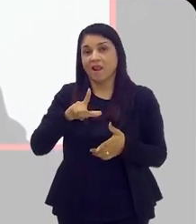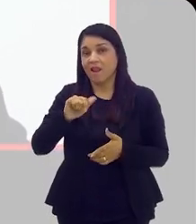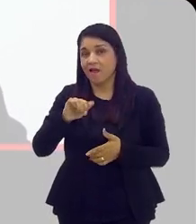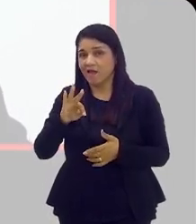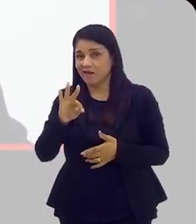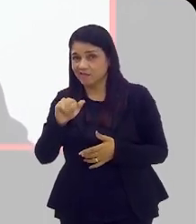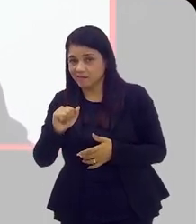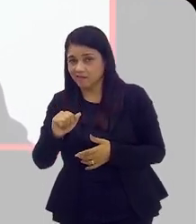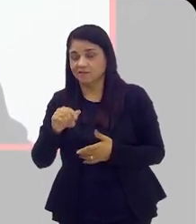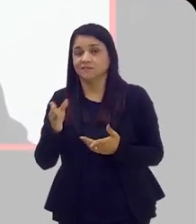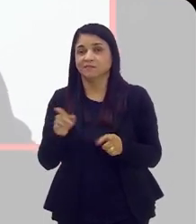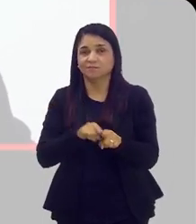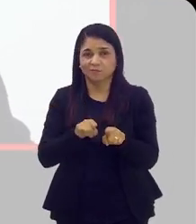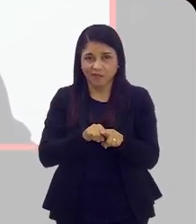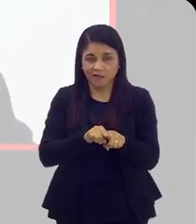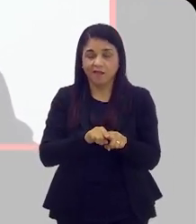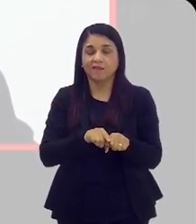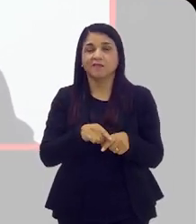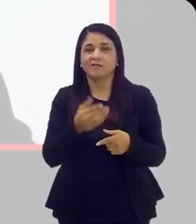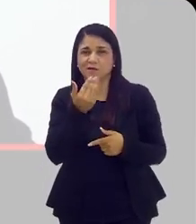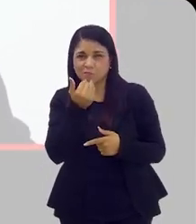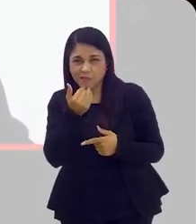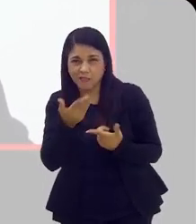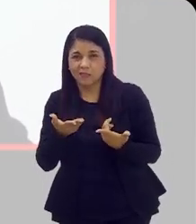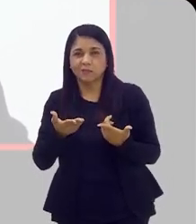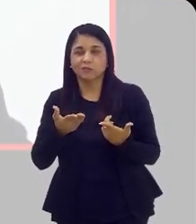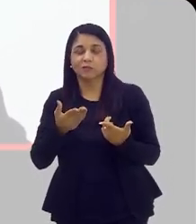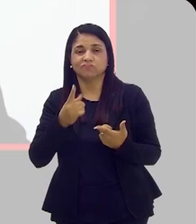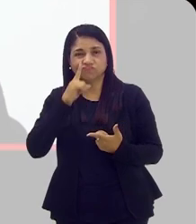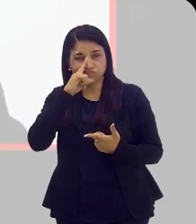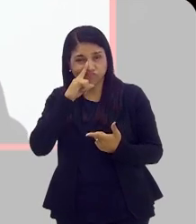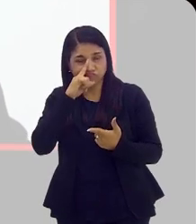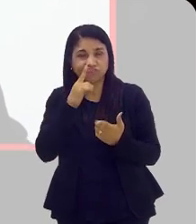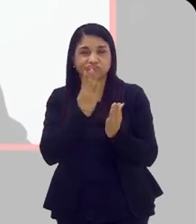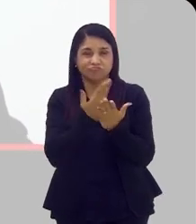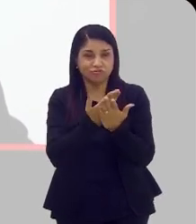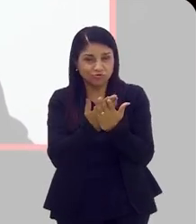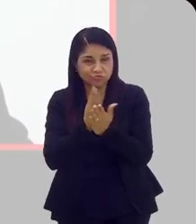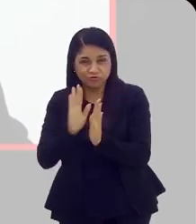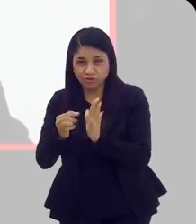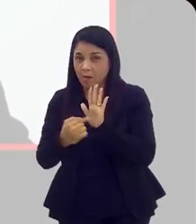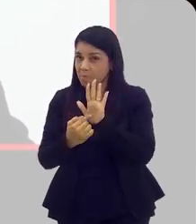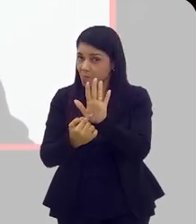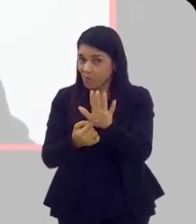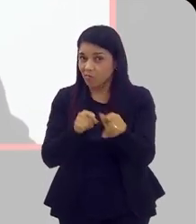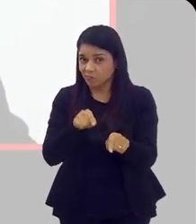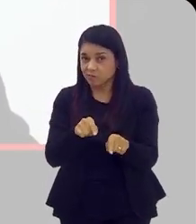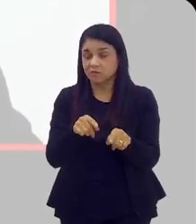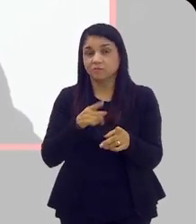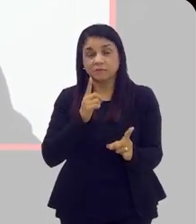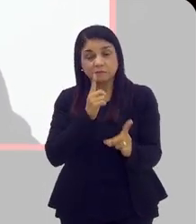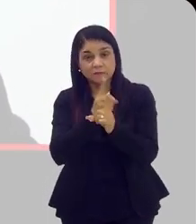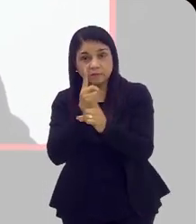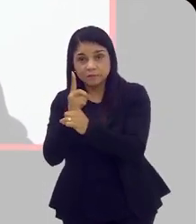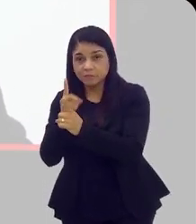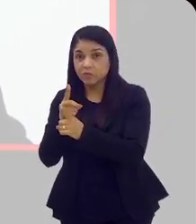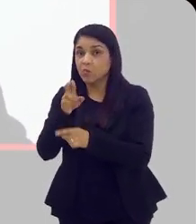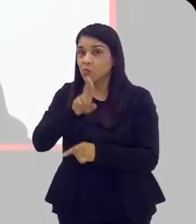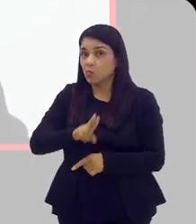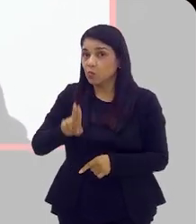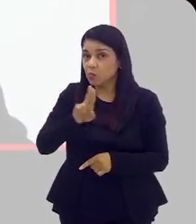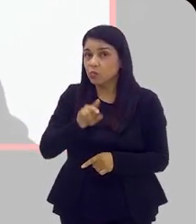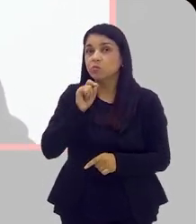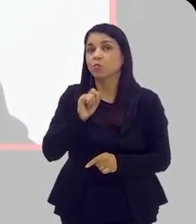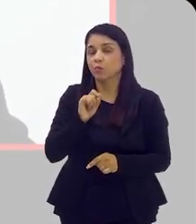há estudos apontando como possível fator de risco. Mas o que é detectado mesmo, que a gente acaba